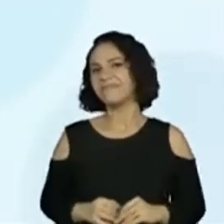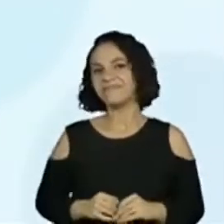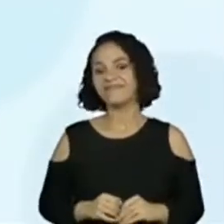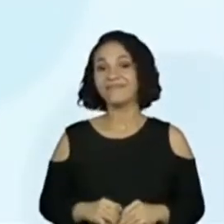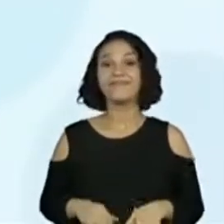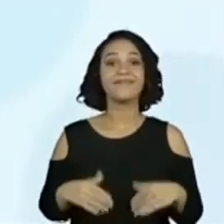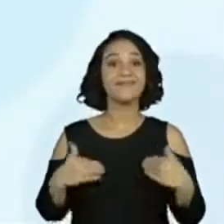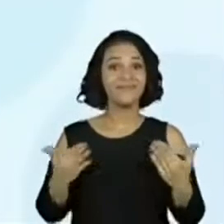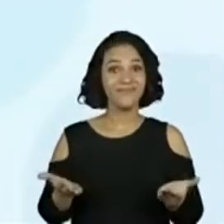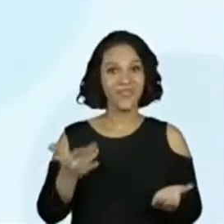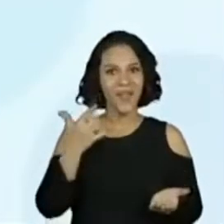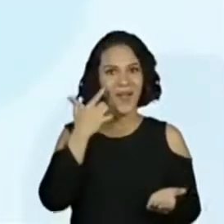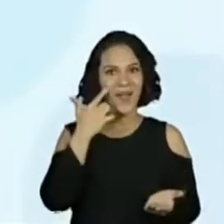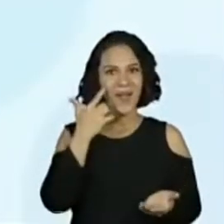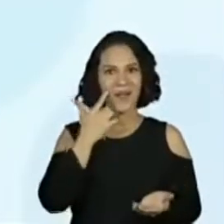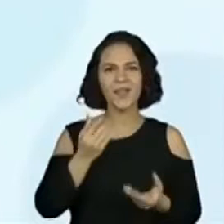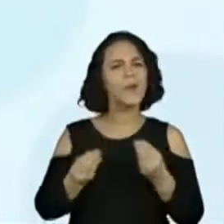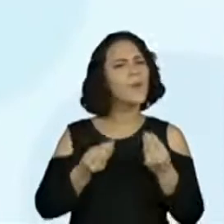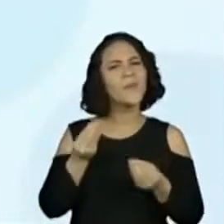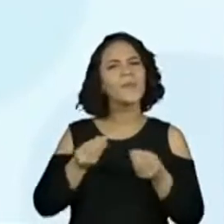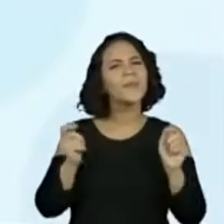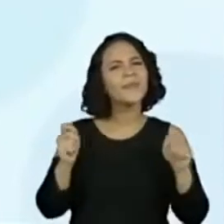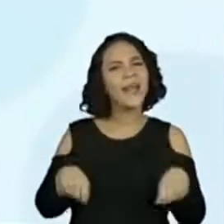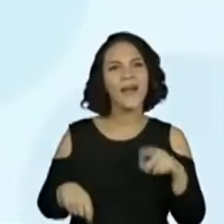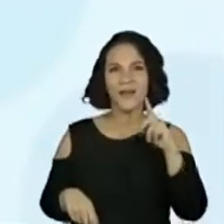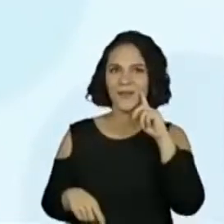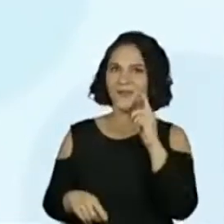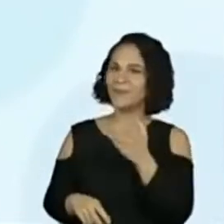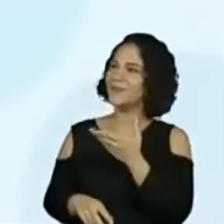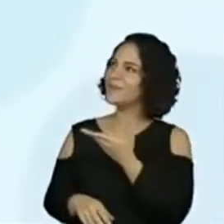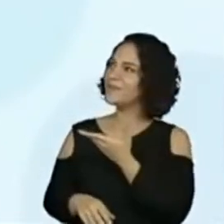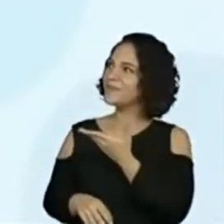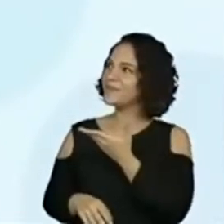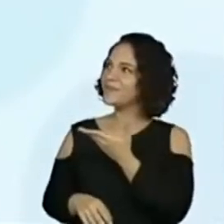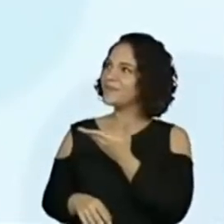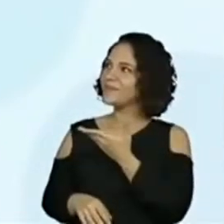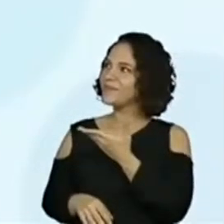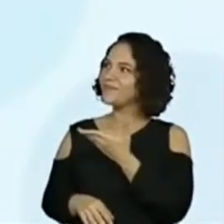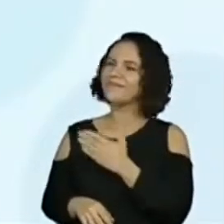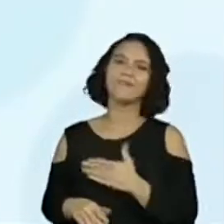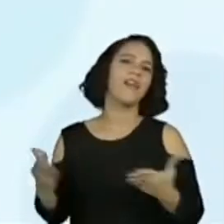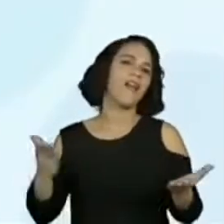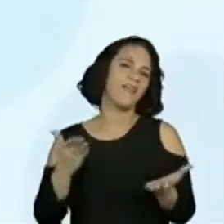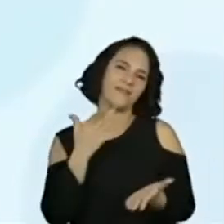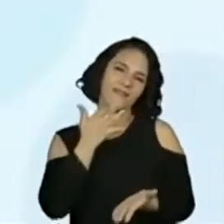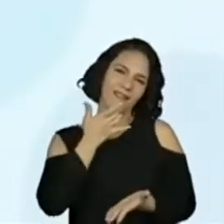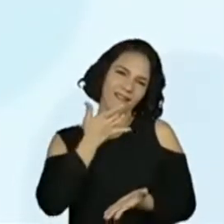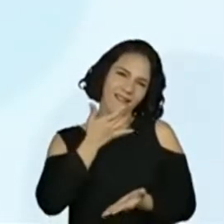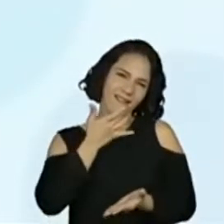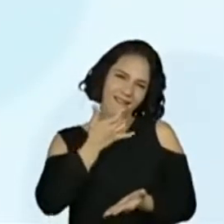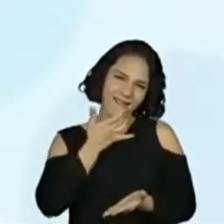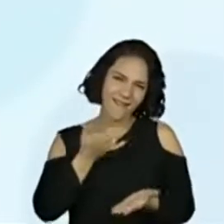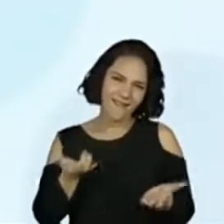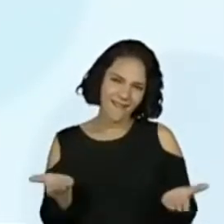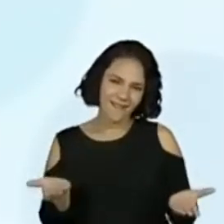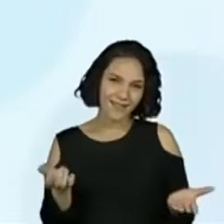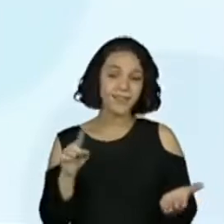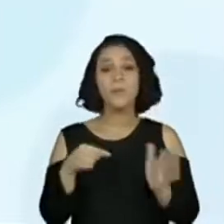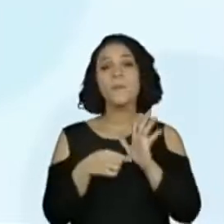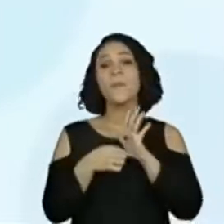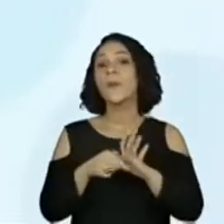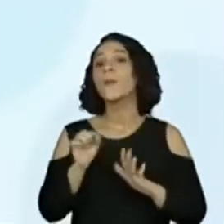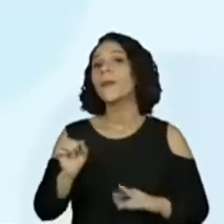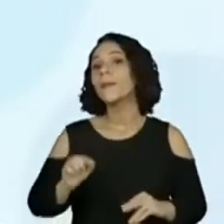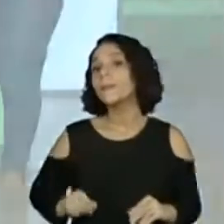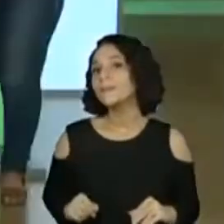aí, olha como a gente pode ver o último quadrinho. Ah, agora é fácil. O que ele está colocando em